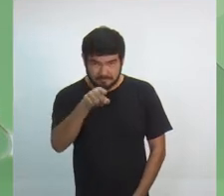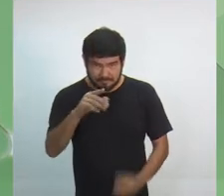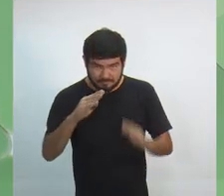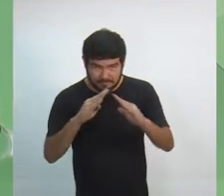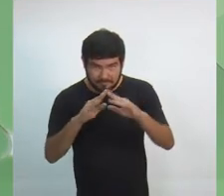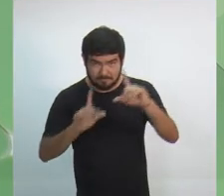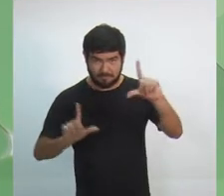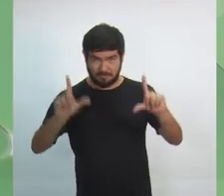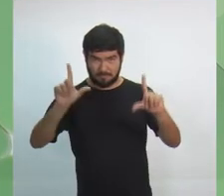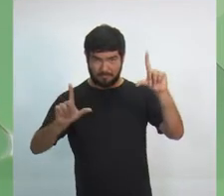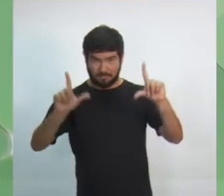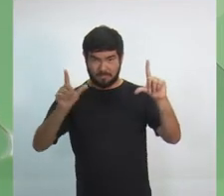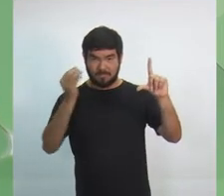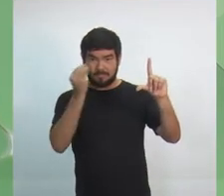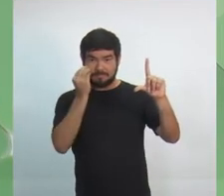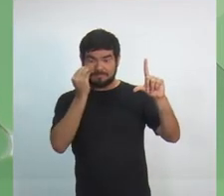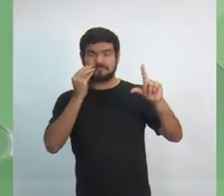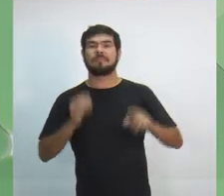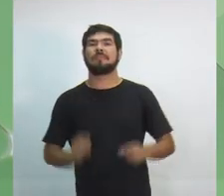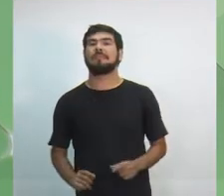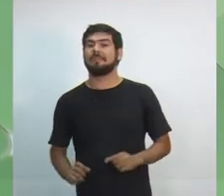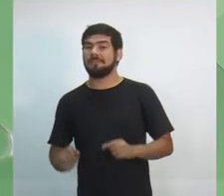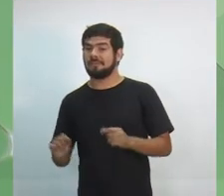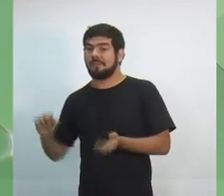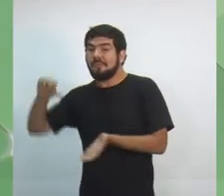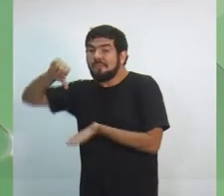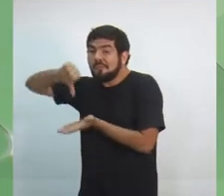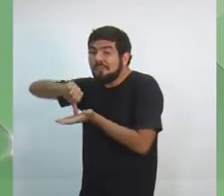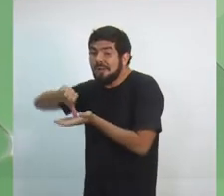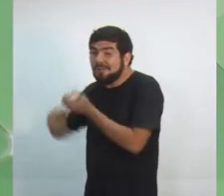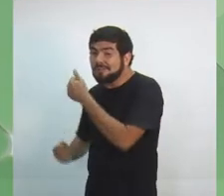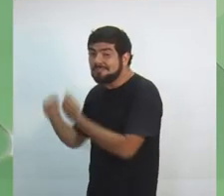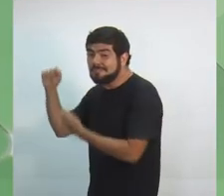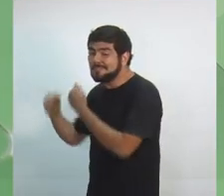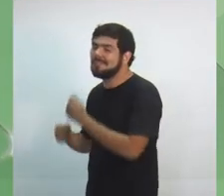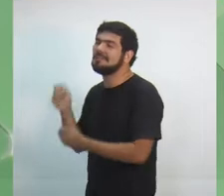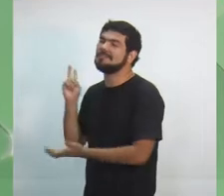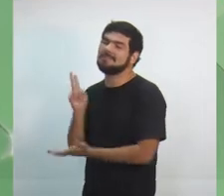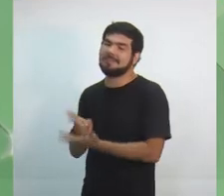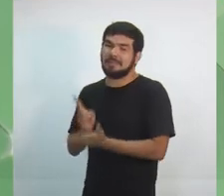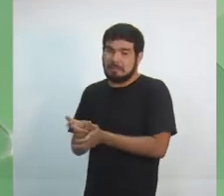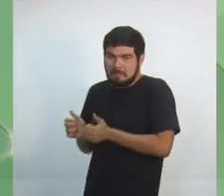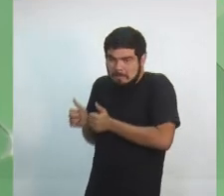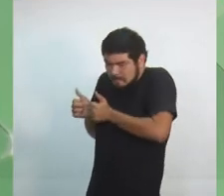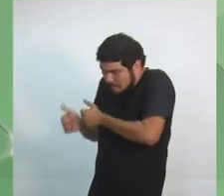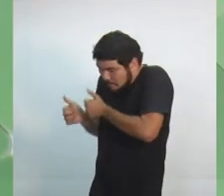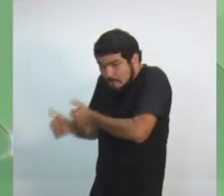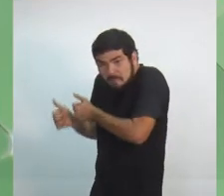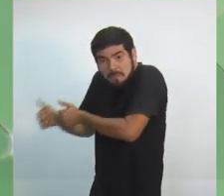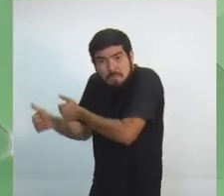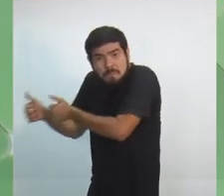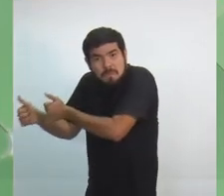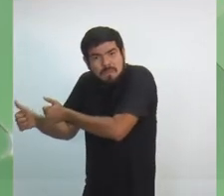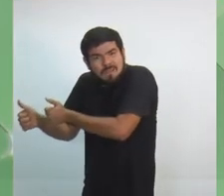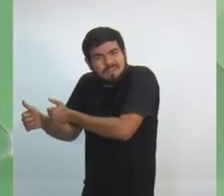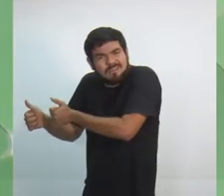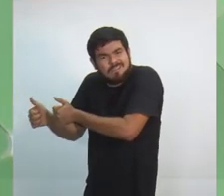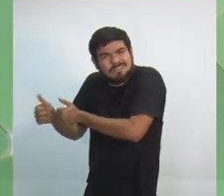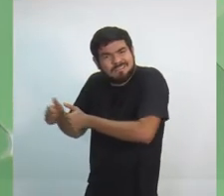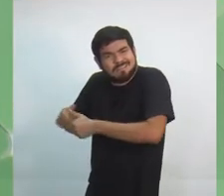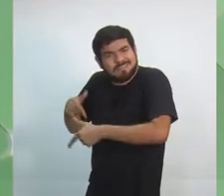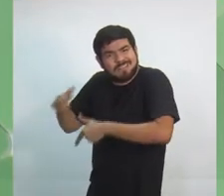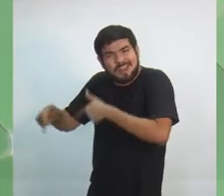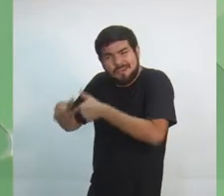o Paulo Industrial de Manaus, ele tem sido perseguido há muito tempo. Nós tivemos muitas reduções de empregos. E como eu disse